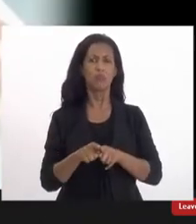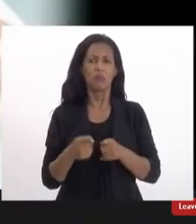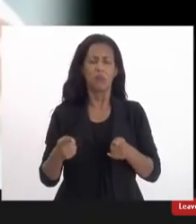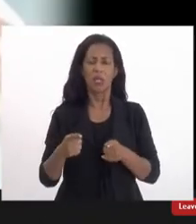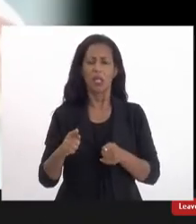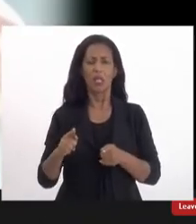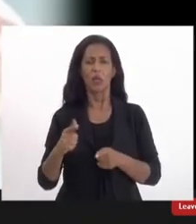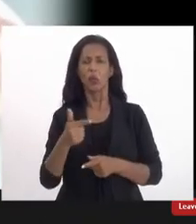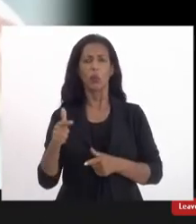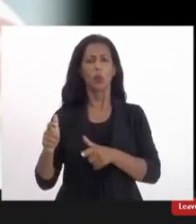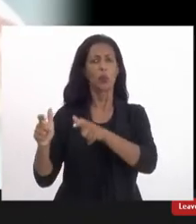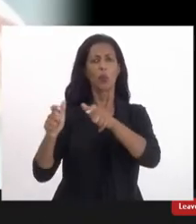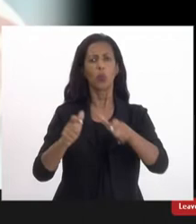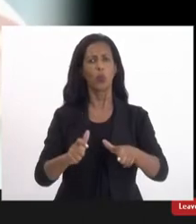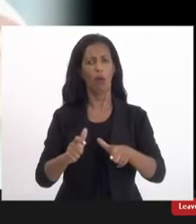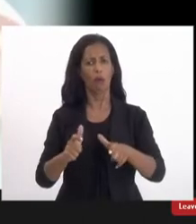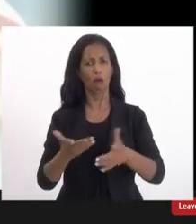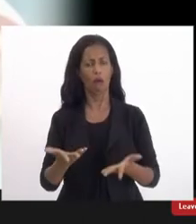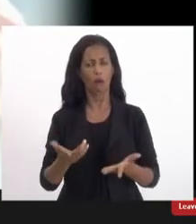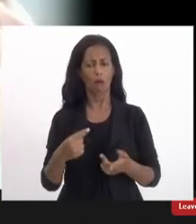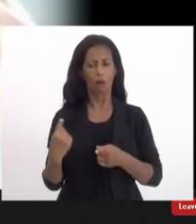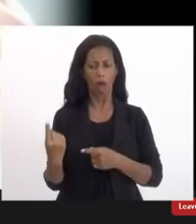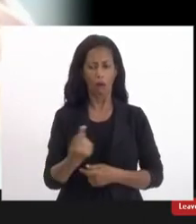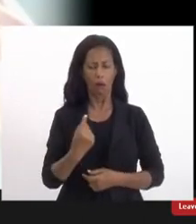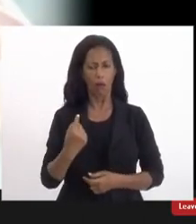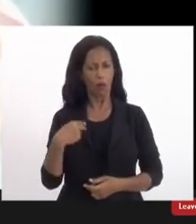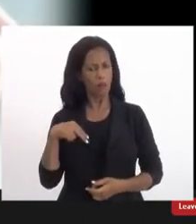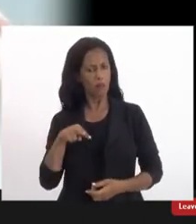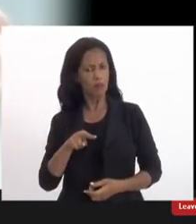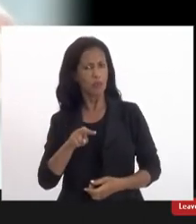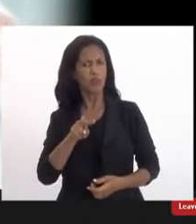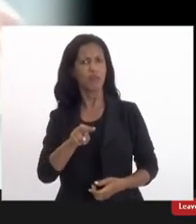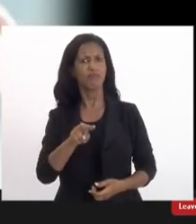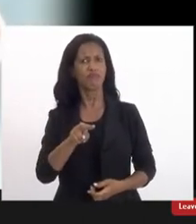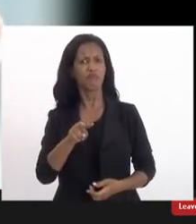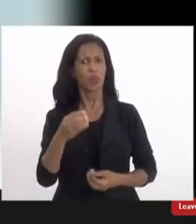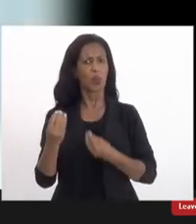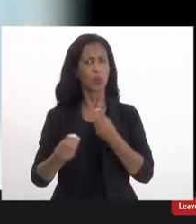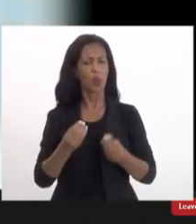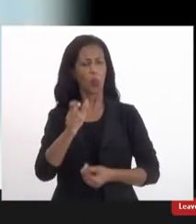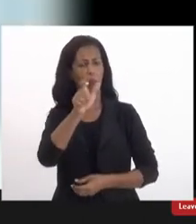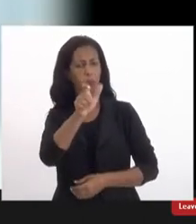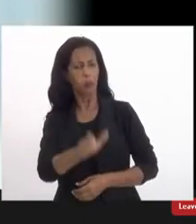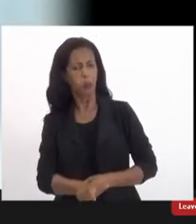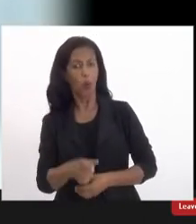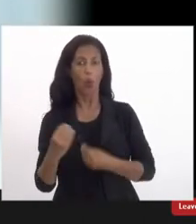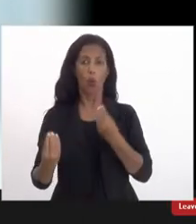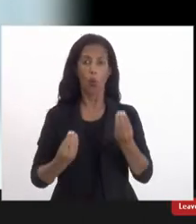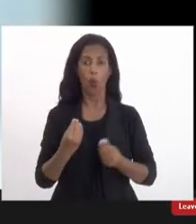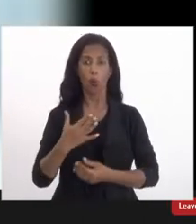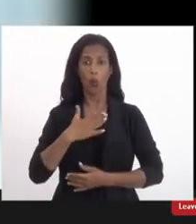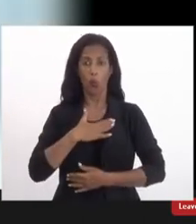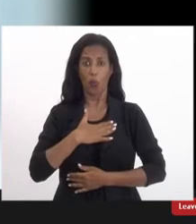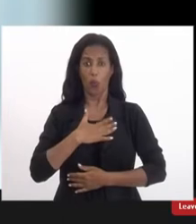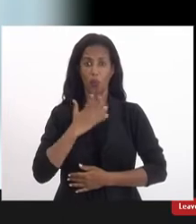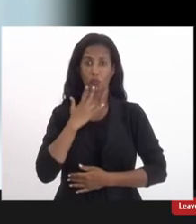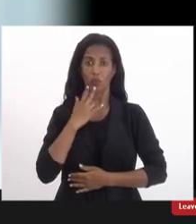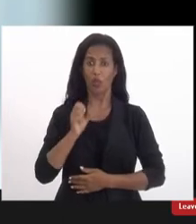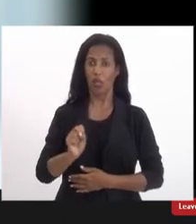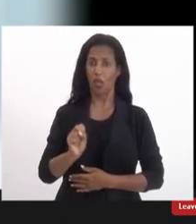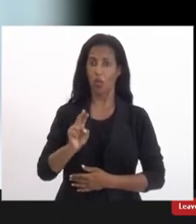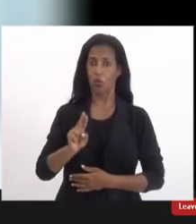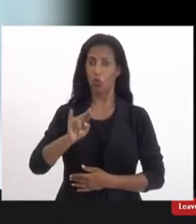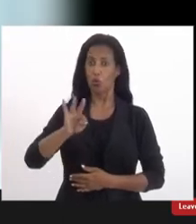porque nós não somos vistas né como sujeitos ou como eu gosto de dizer como sujeitas